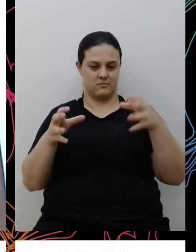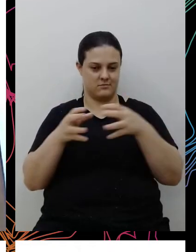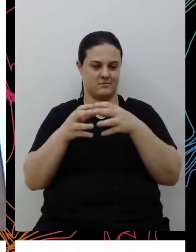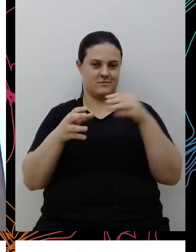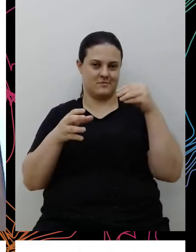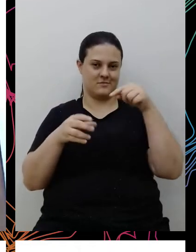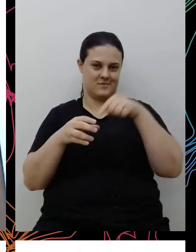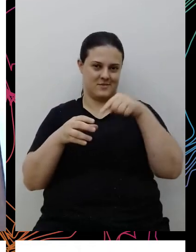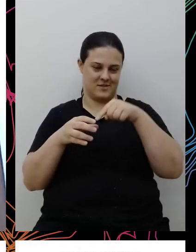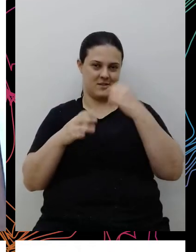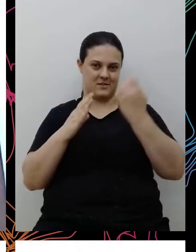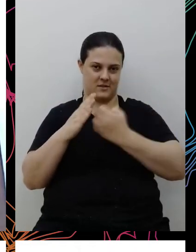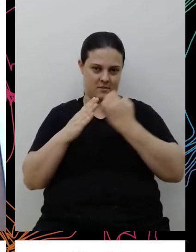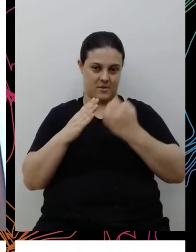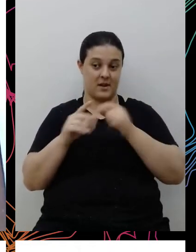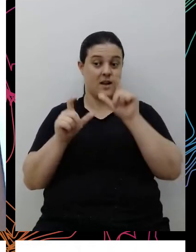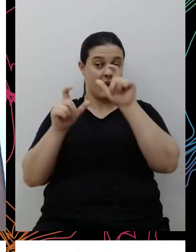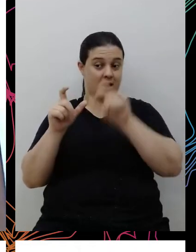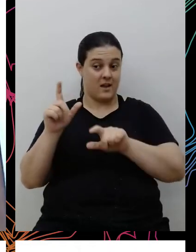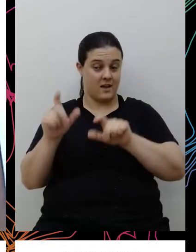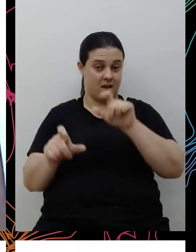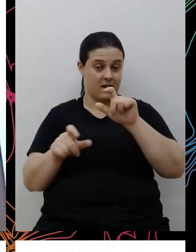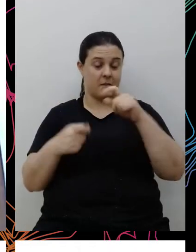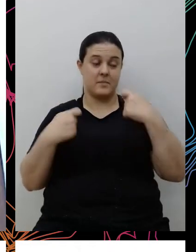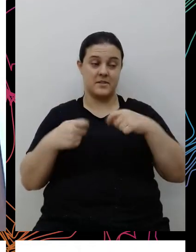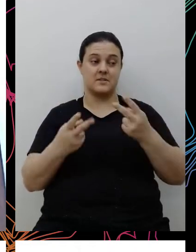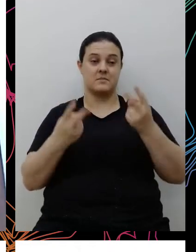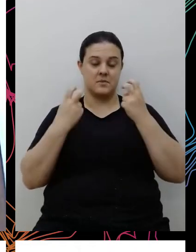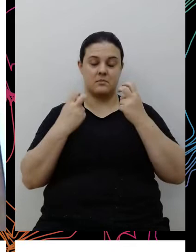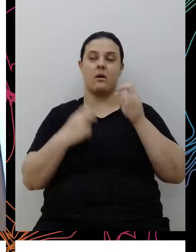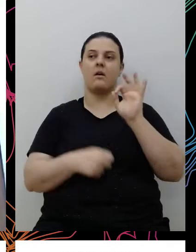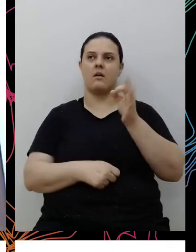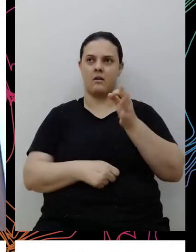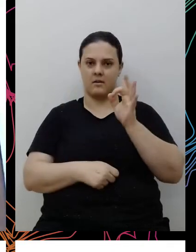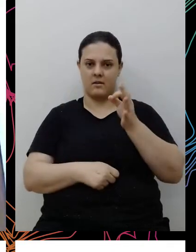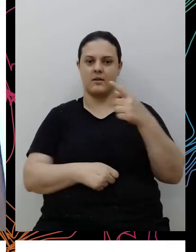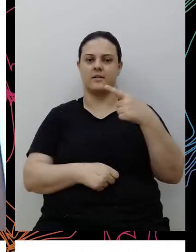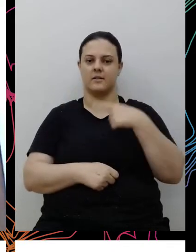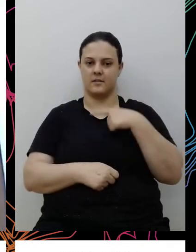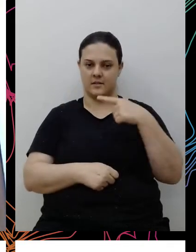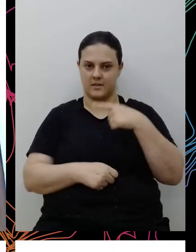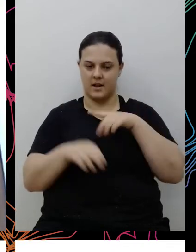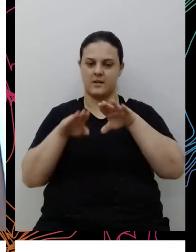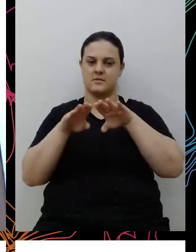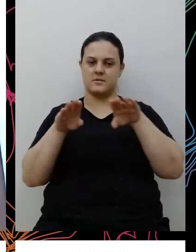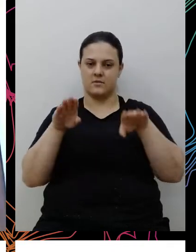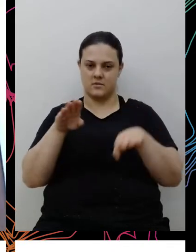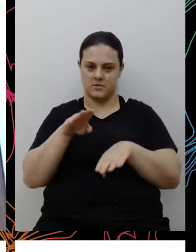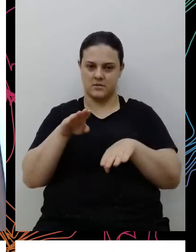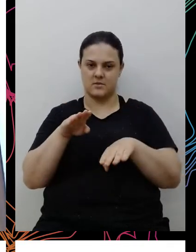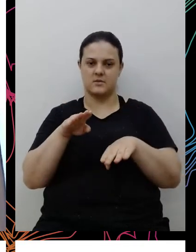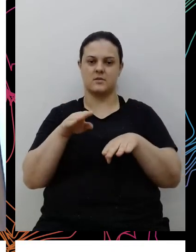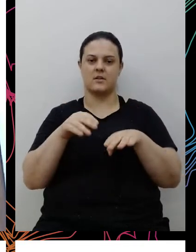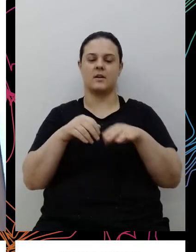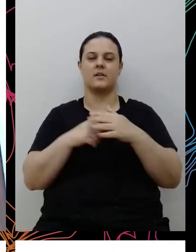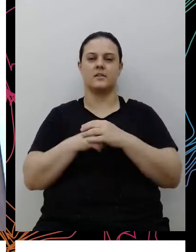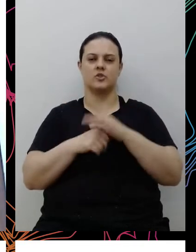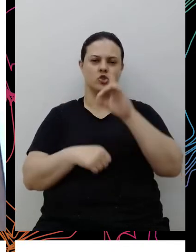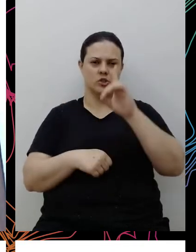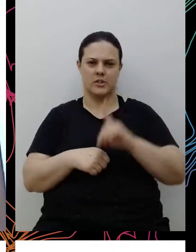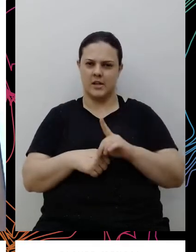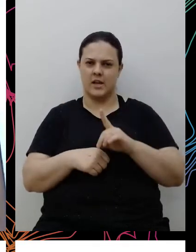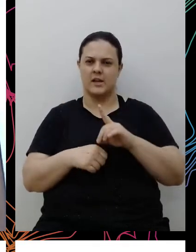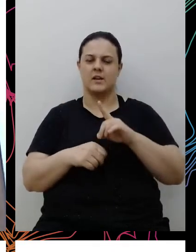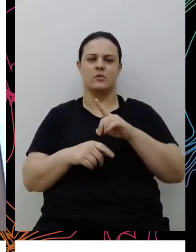empresarial que elas precisam reconhecer o cenário que a gente vive, né? Um cenário de desigualdade, um cenário de violação de direitos, né? E que